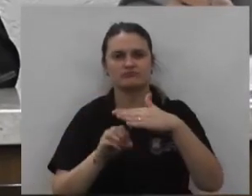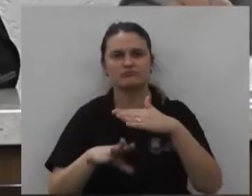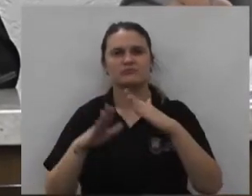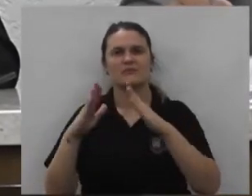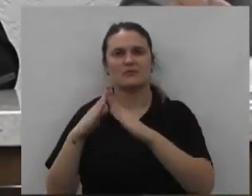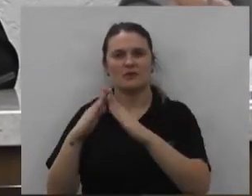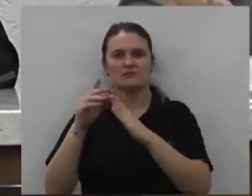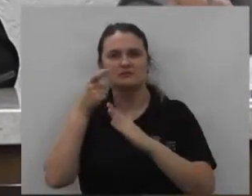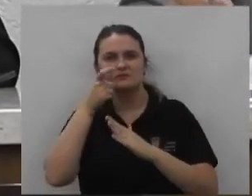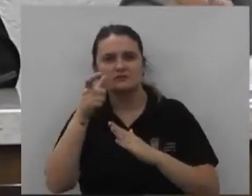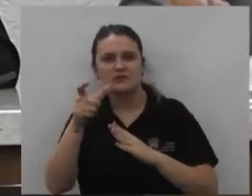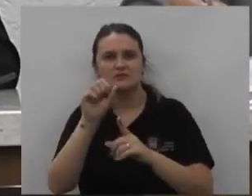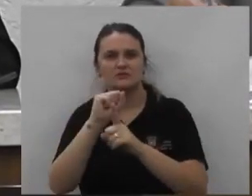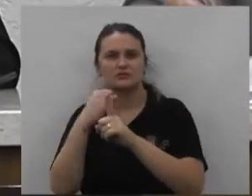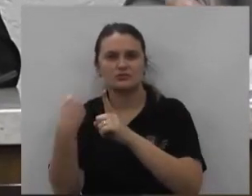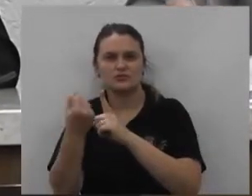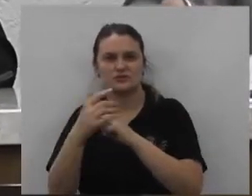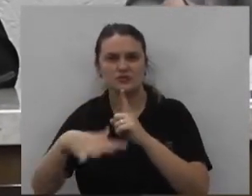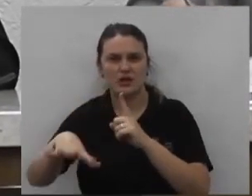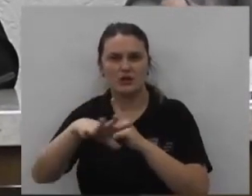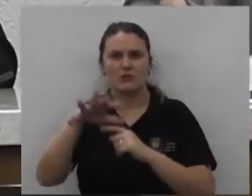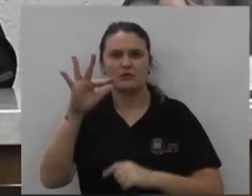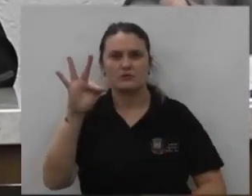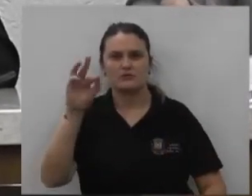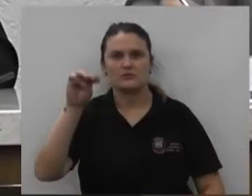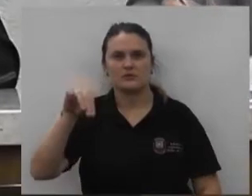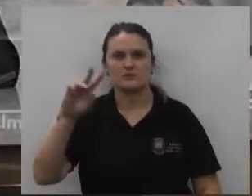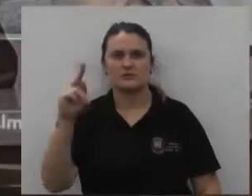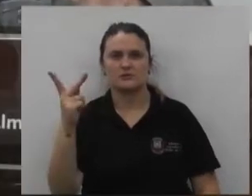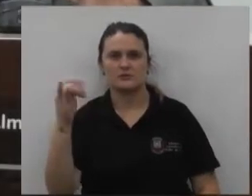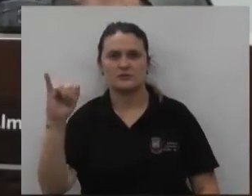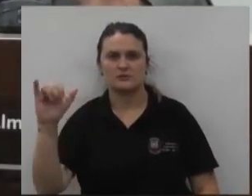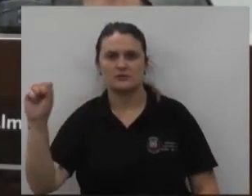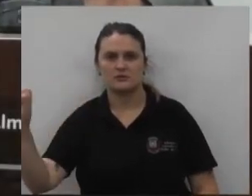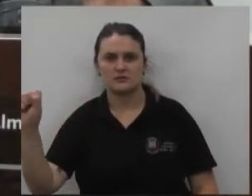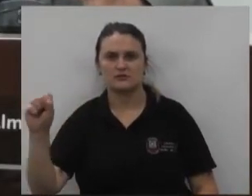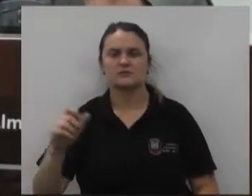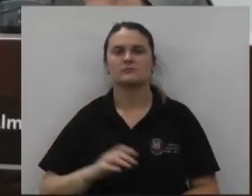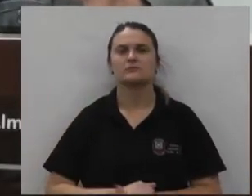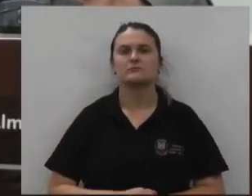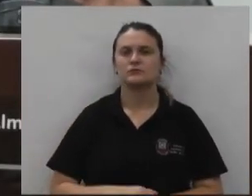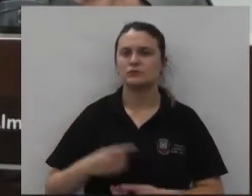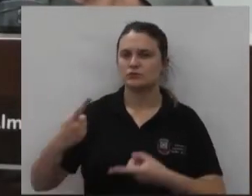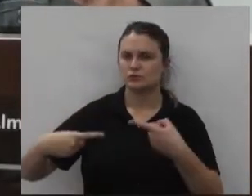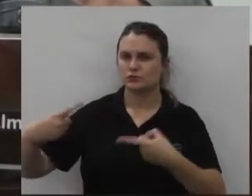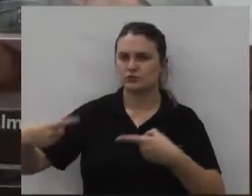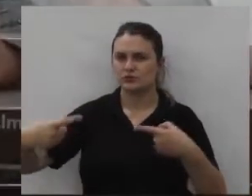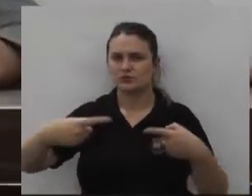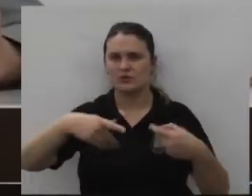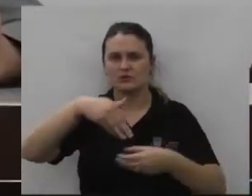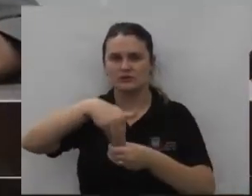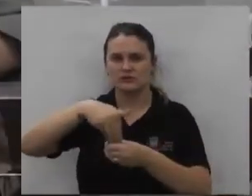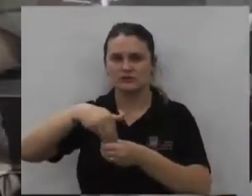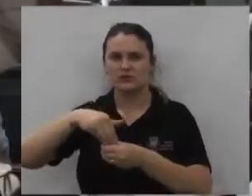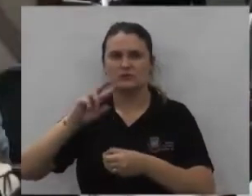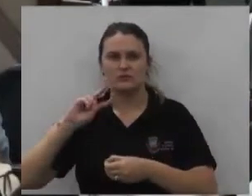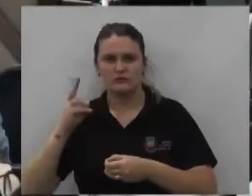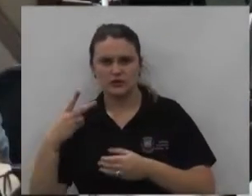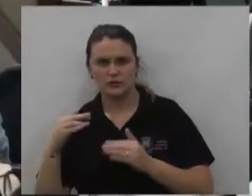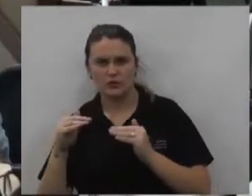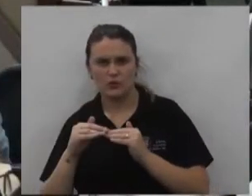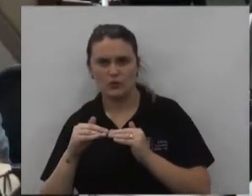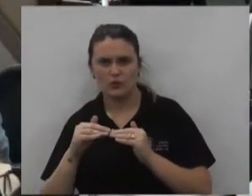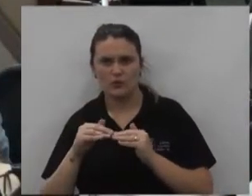municipal de habitação de interesse social FMHIS em discussão em votação senhores vereadores que